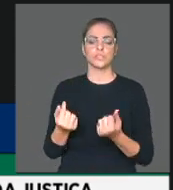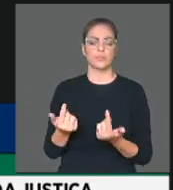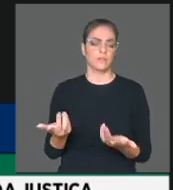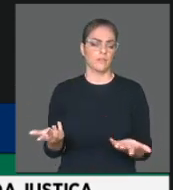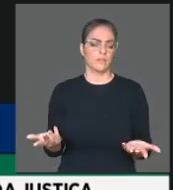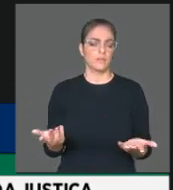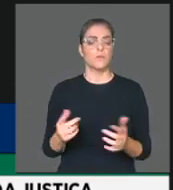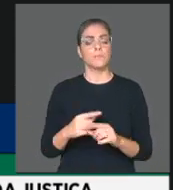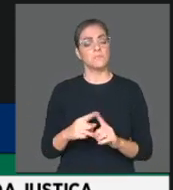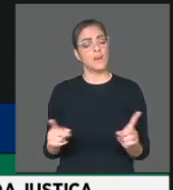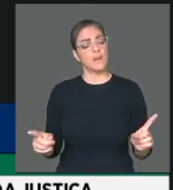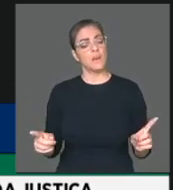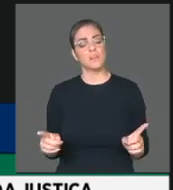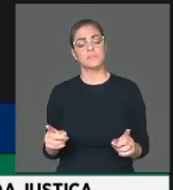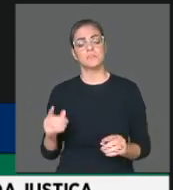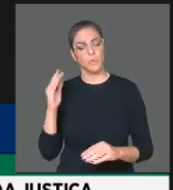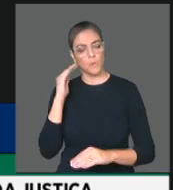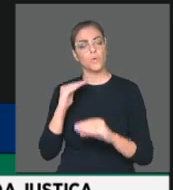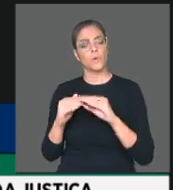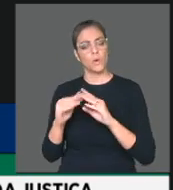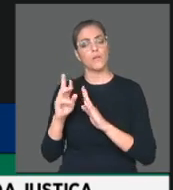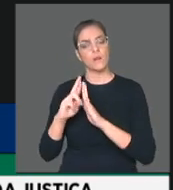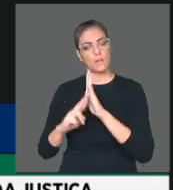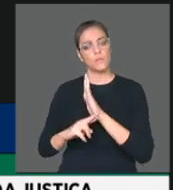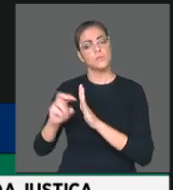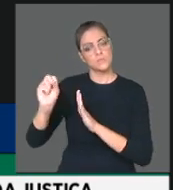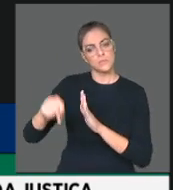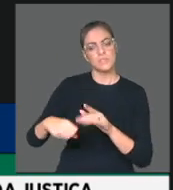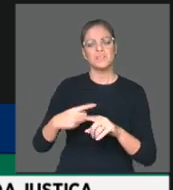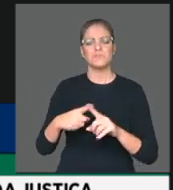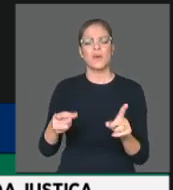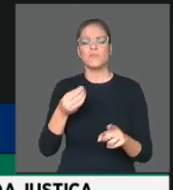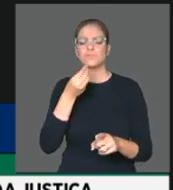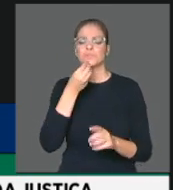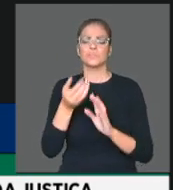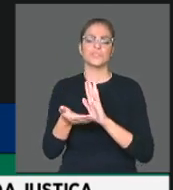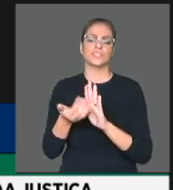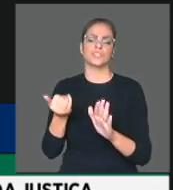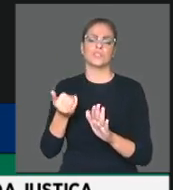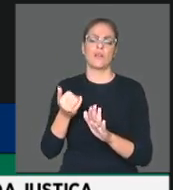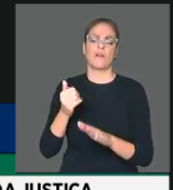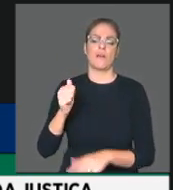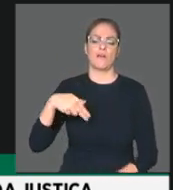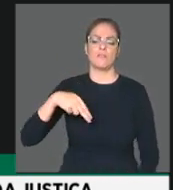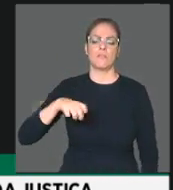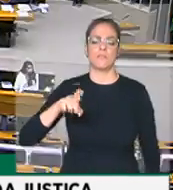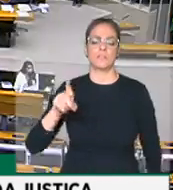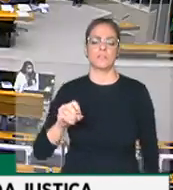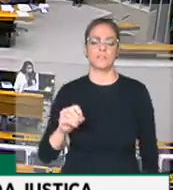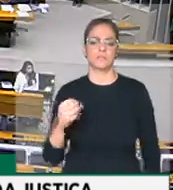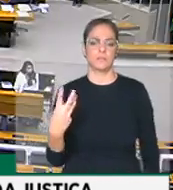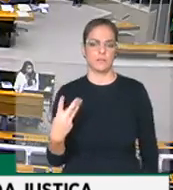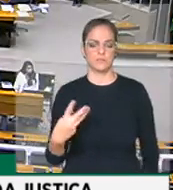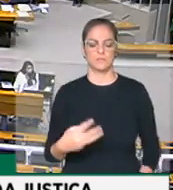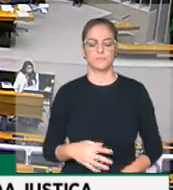votamos favoravelmente, mas denunciando que seria necessário suprimir o anexo 3. Pessoal, oriento, voto sim.